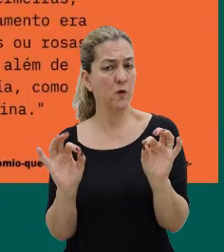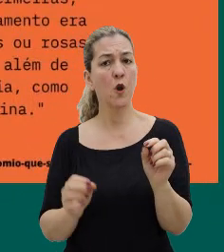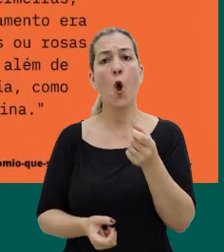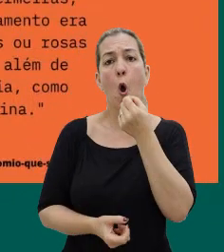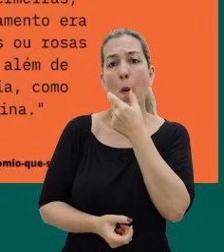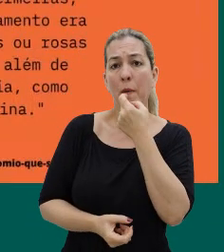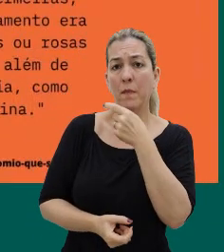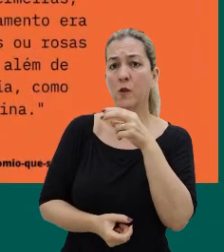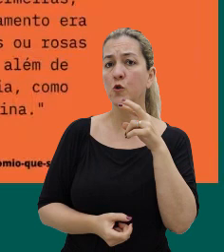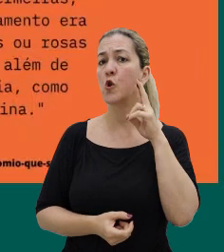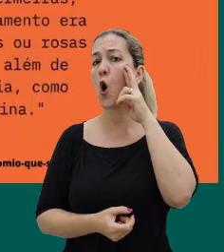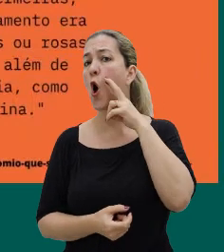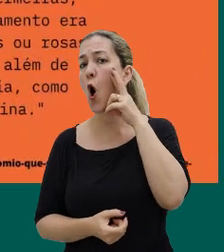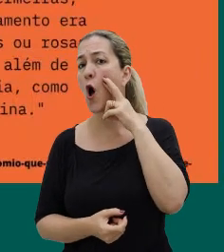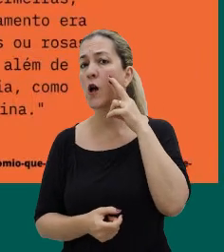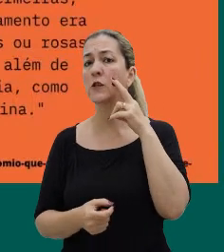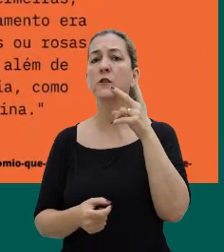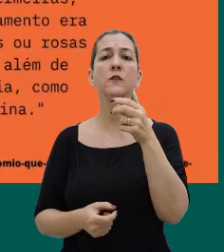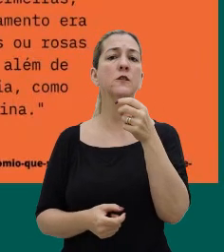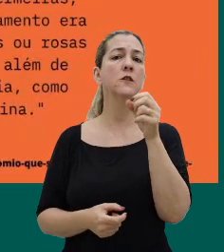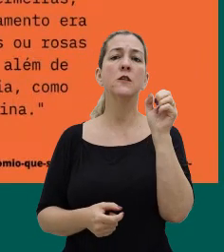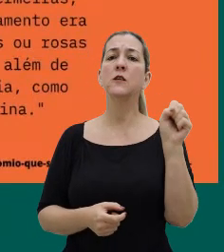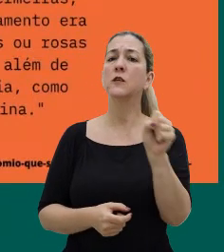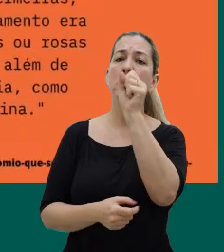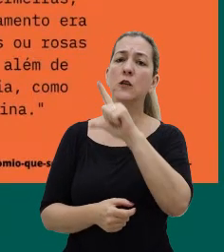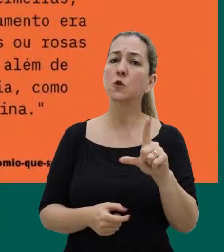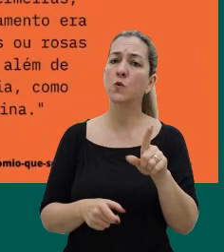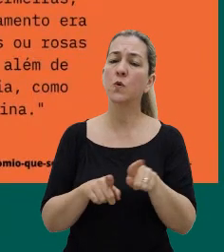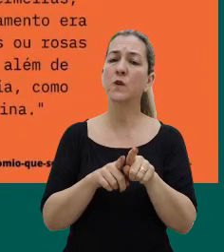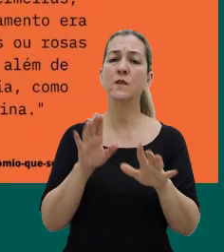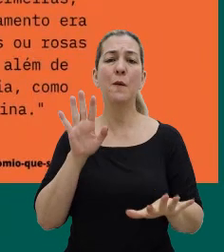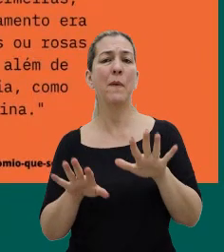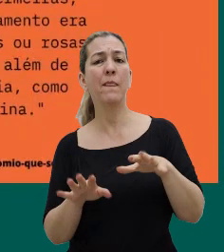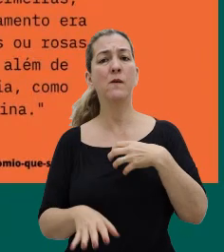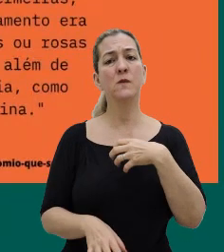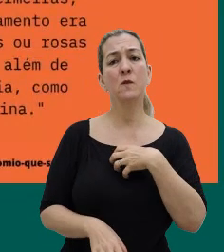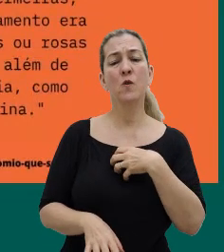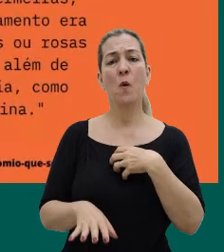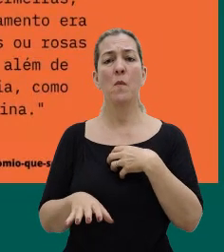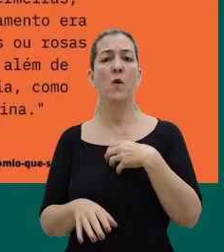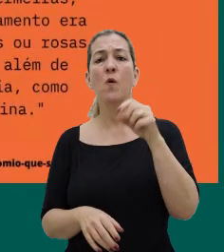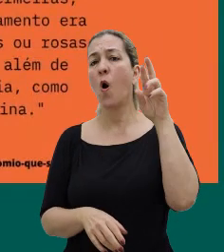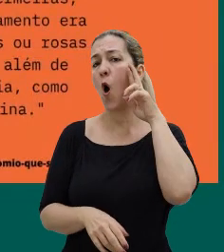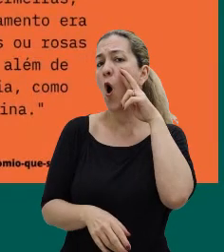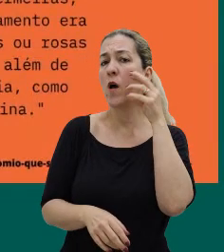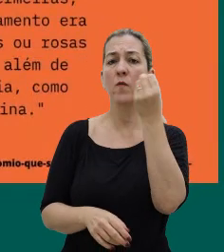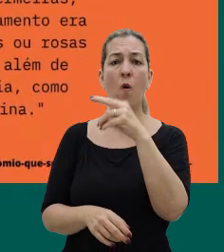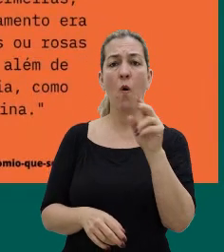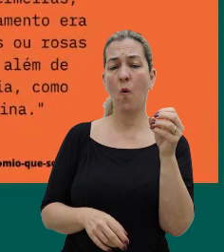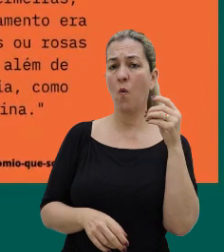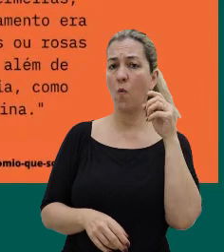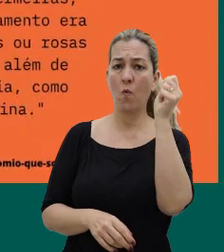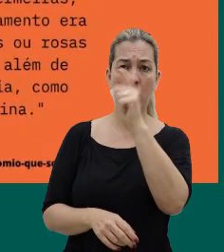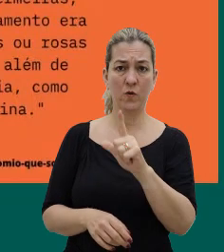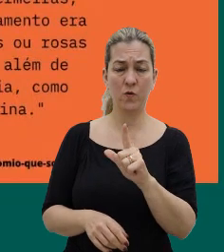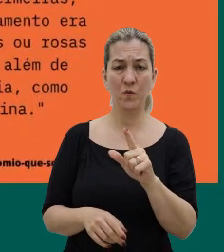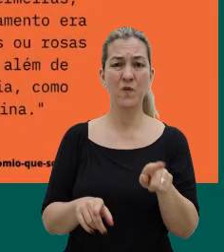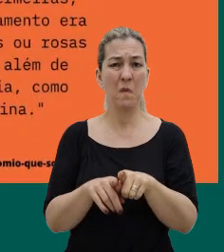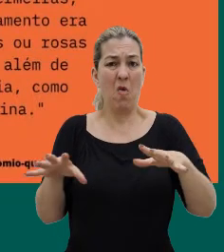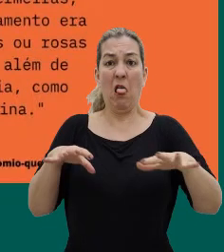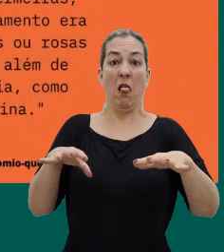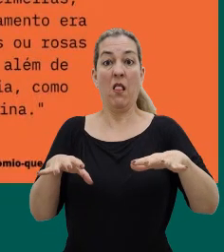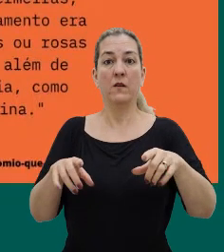comprimidos rosas e azuis, dependendo do teu sintoma, ou tu ganhava um comprimido rosa ou um azul, e eles também praticavam eletrochoque,